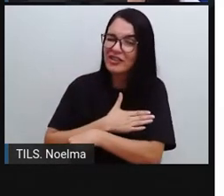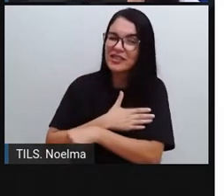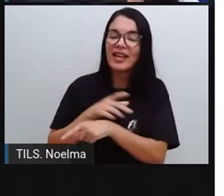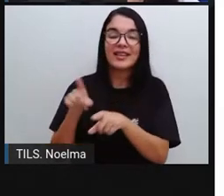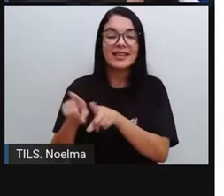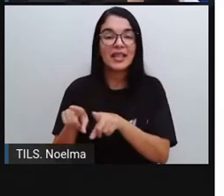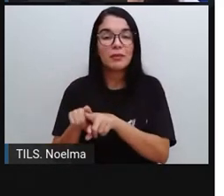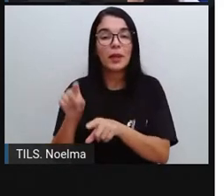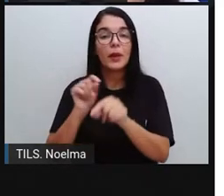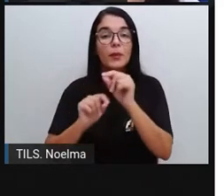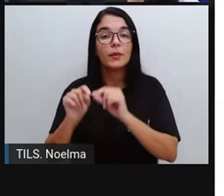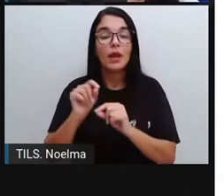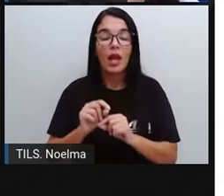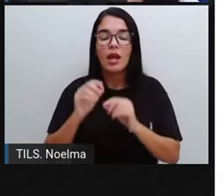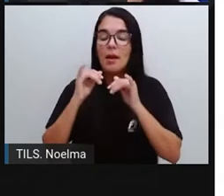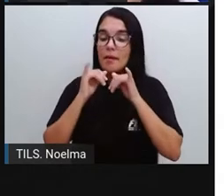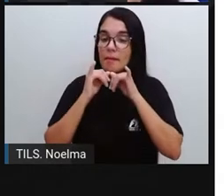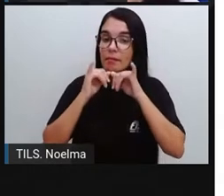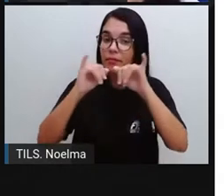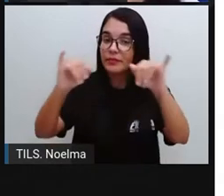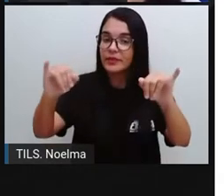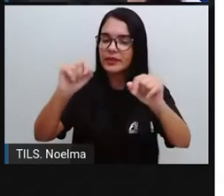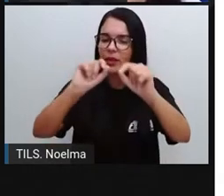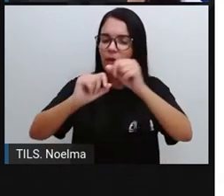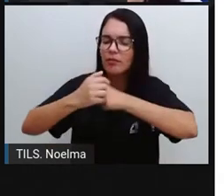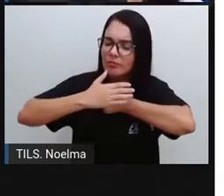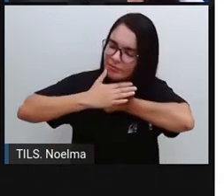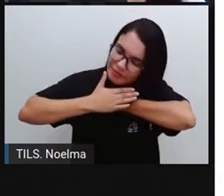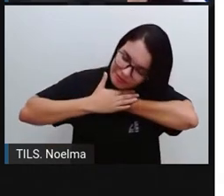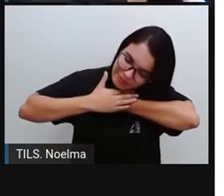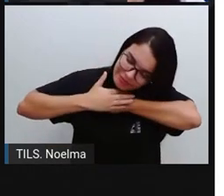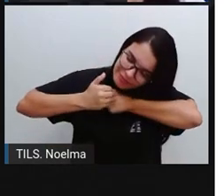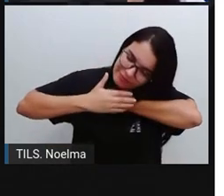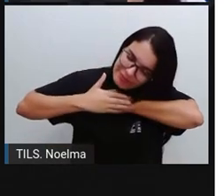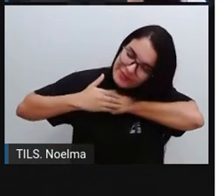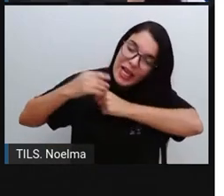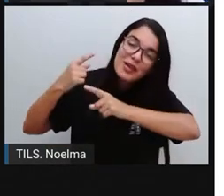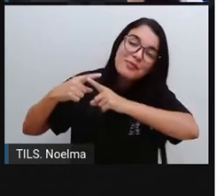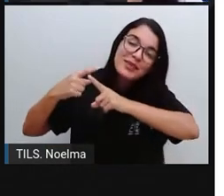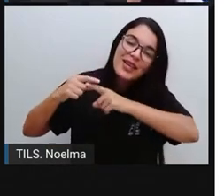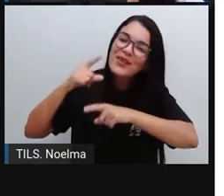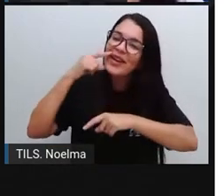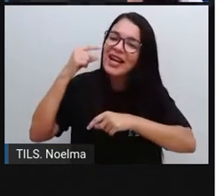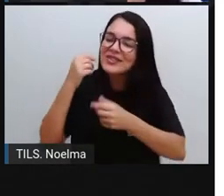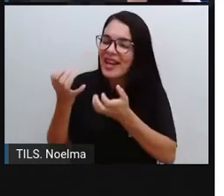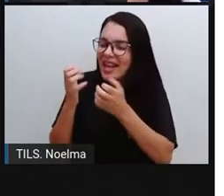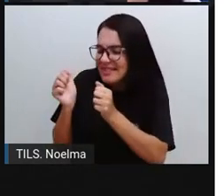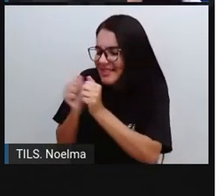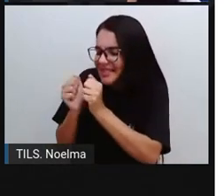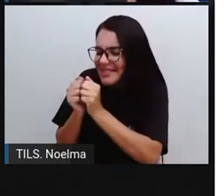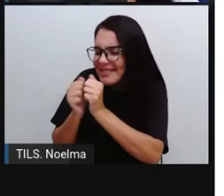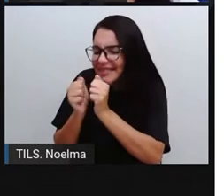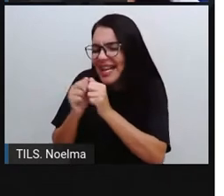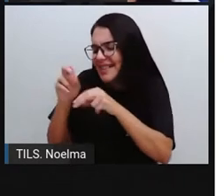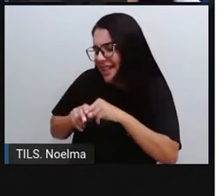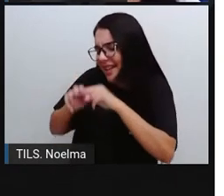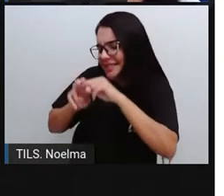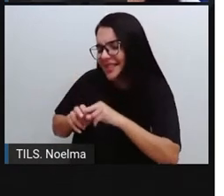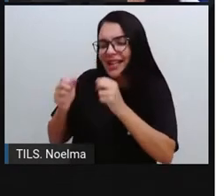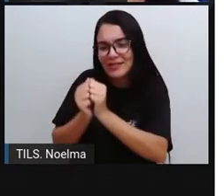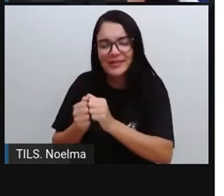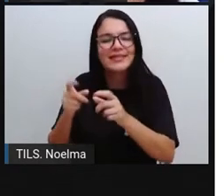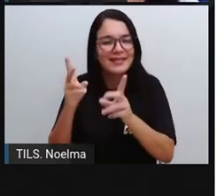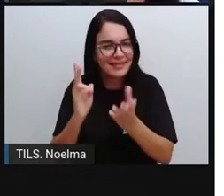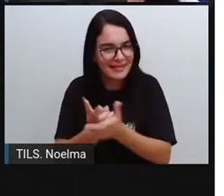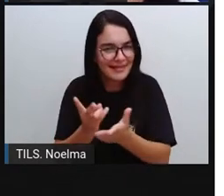sublinham uma mensagem de aconchego, justamente porque o gato gosta de estar próximo da gente, onde a gente está sentado, ele